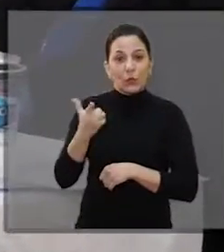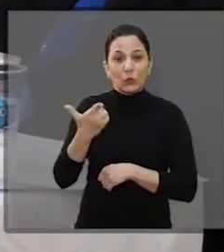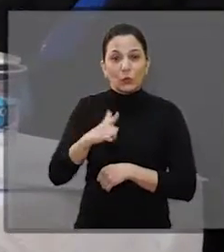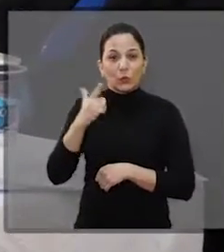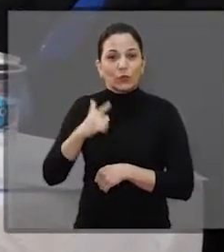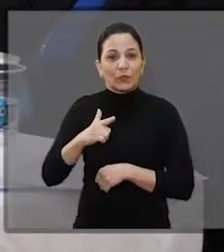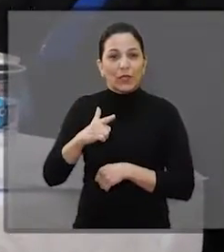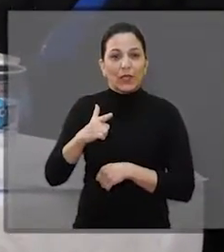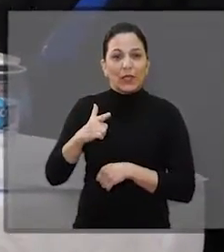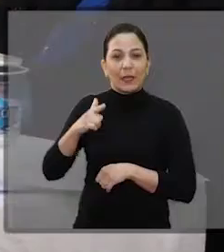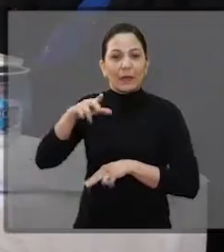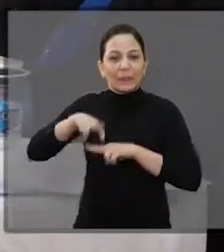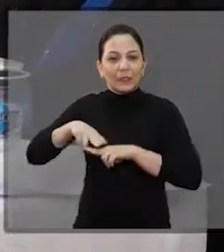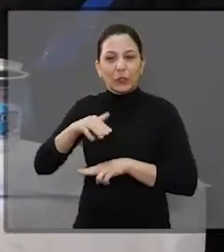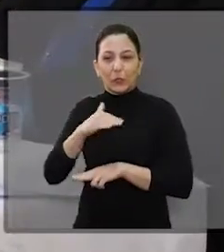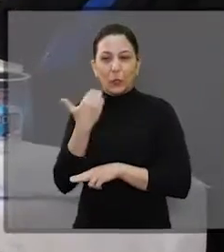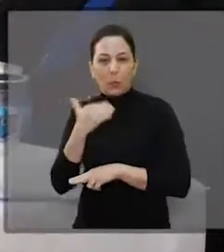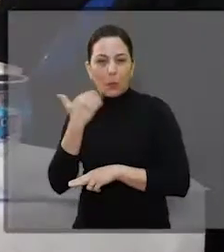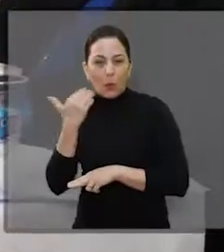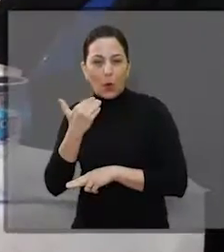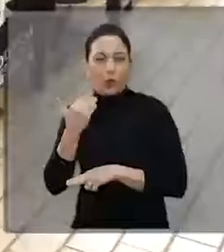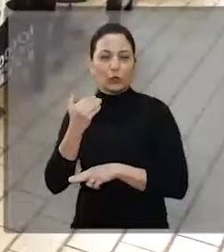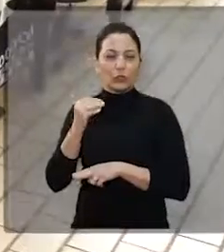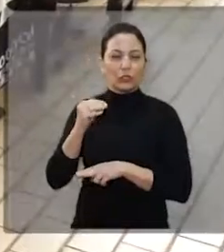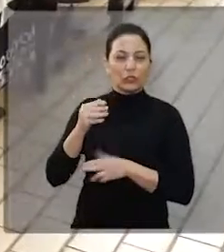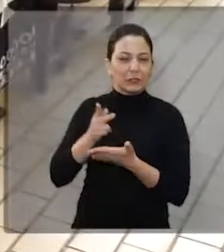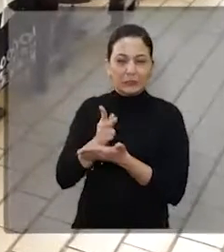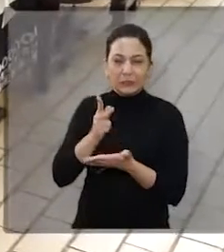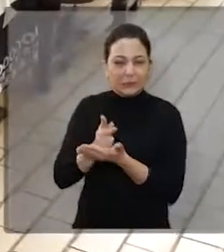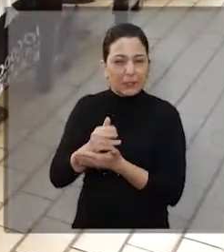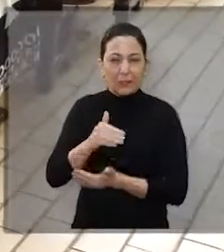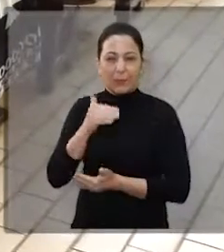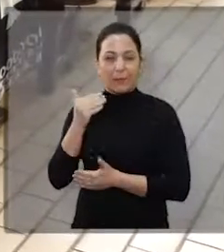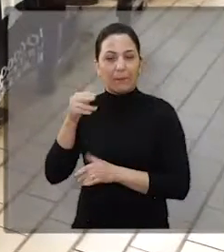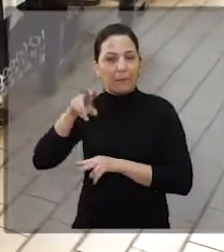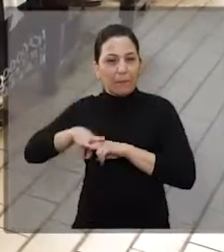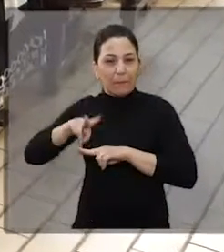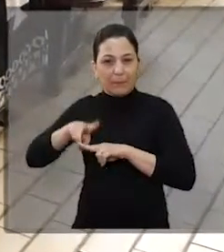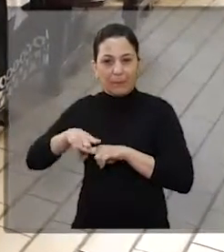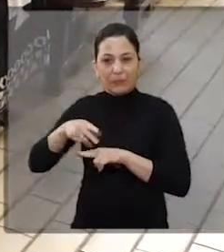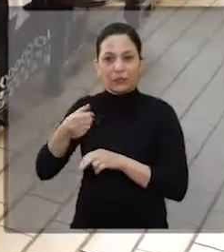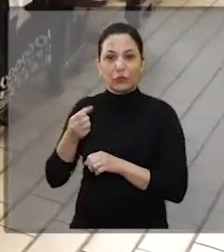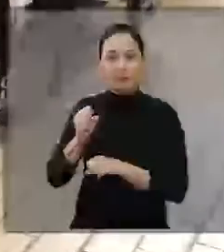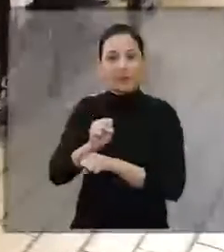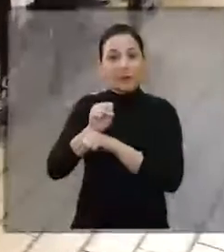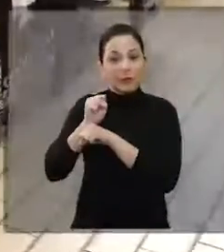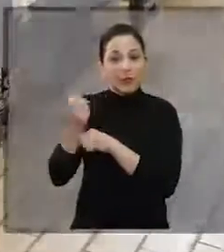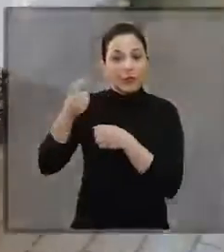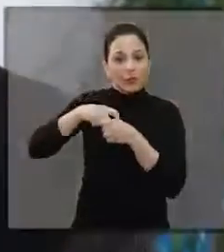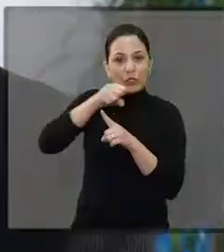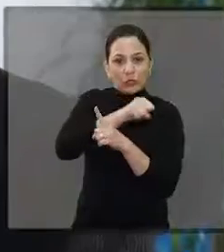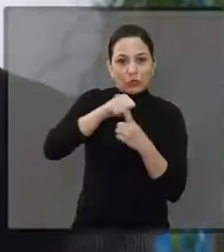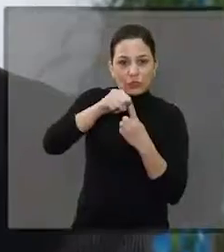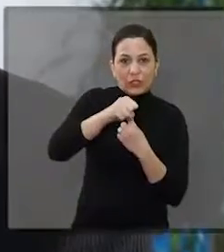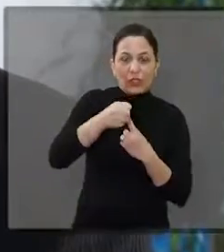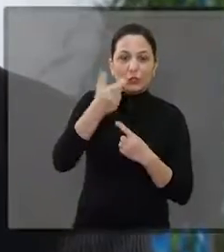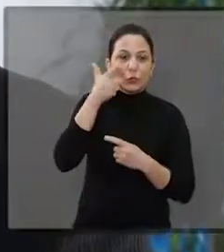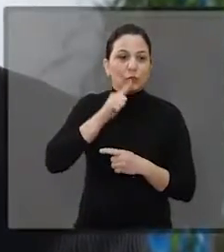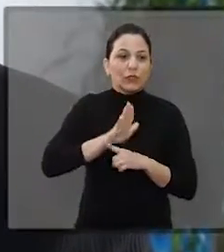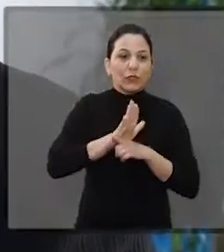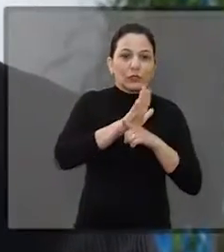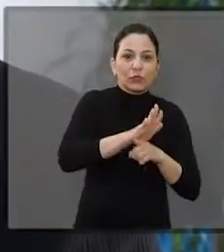Brasil não existe nem pena de morte, nem prisão perpétua. Então a gente tem que dar uma esperança para que o preso possa retornar e